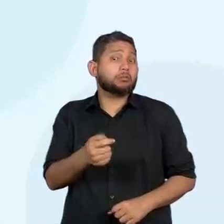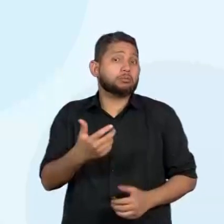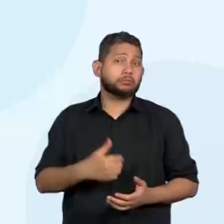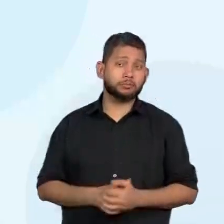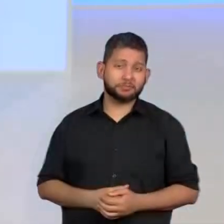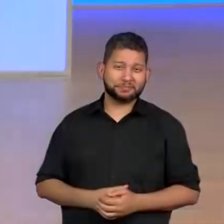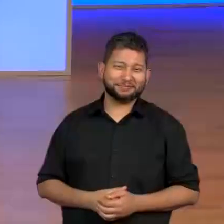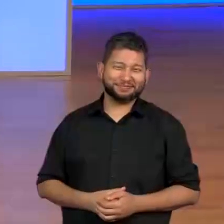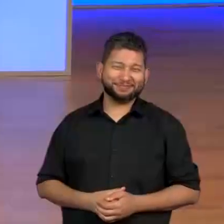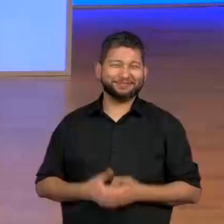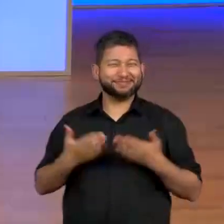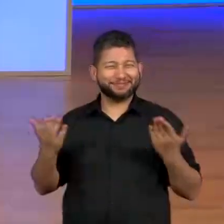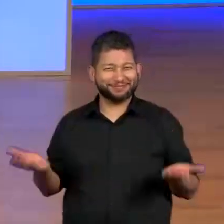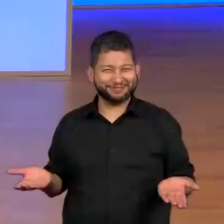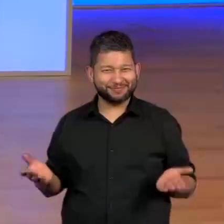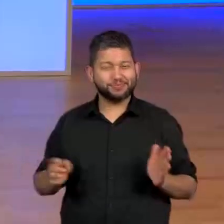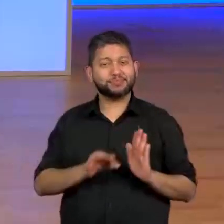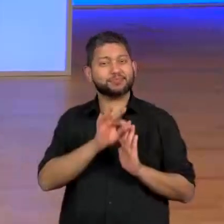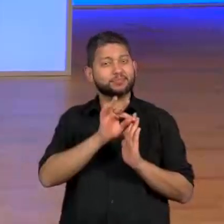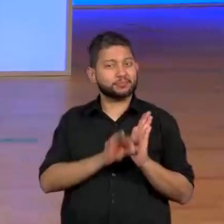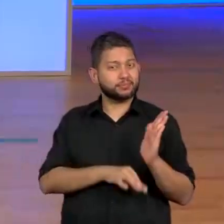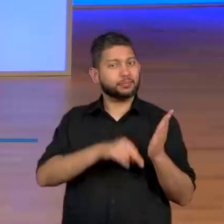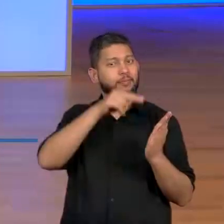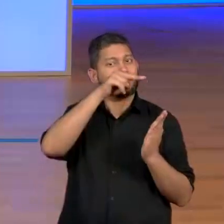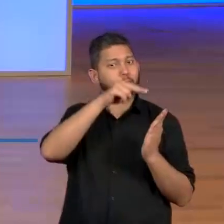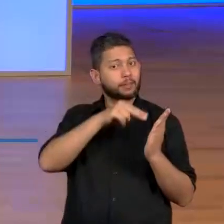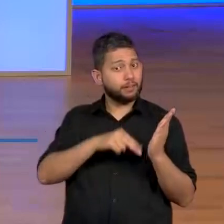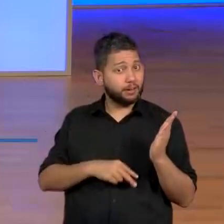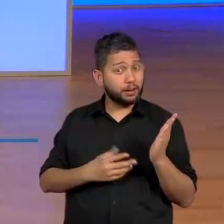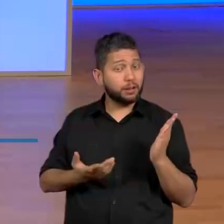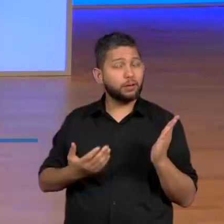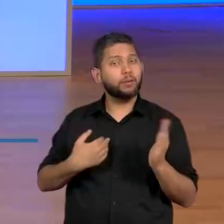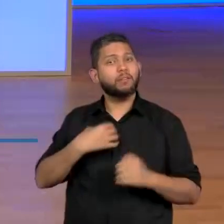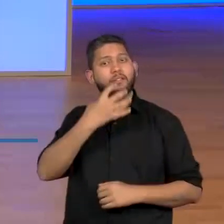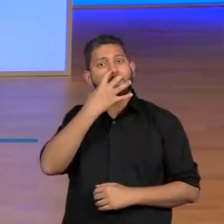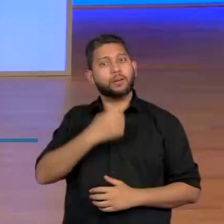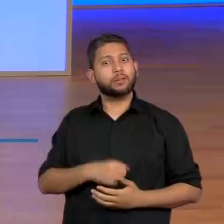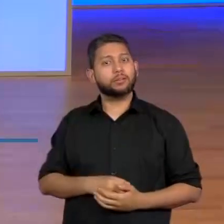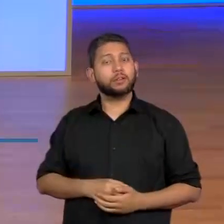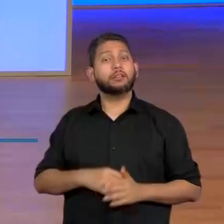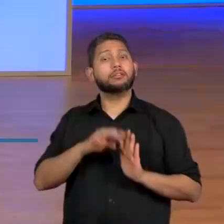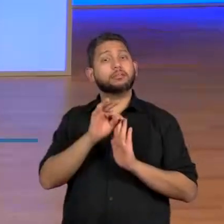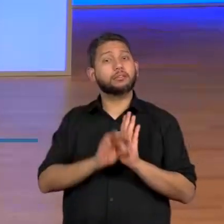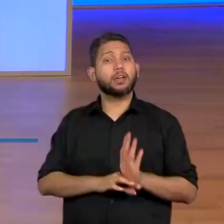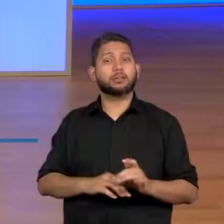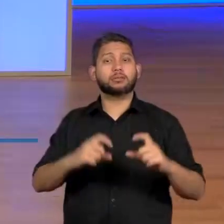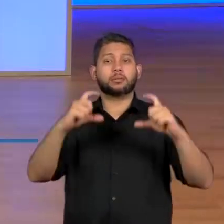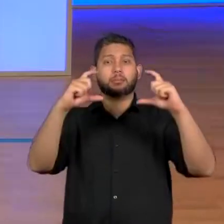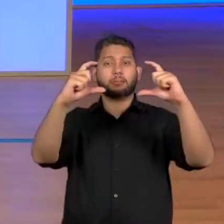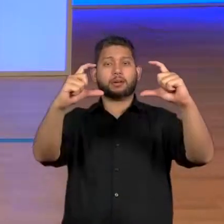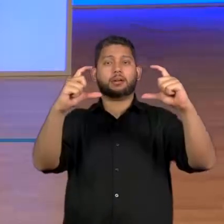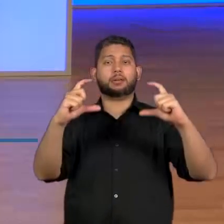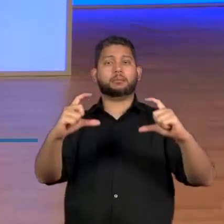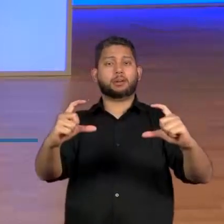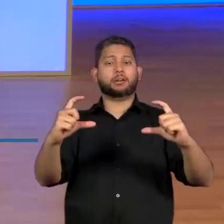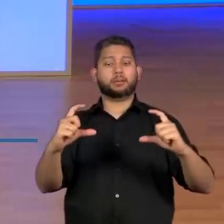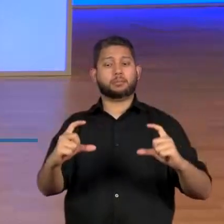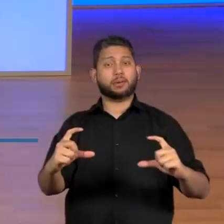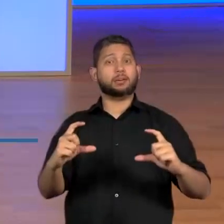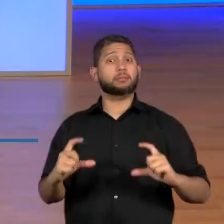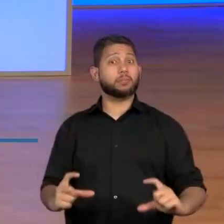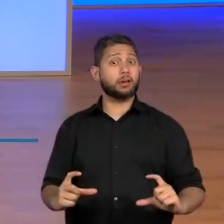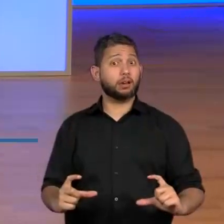podemos ver aí, antes mesmo de começar a compreensão do texto, pela estrutura do gênero, vocês já puderam ver que